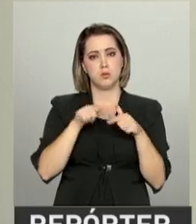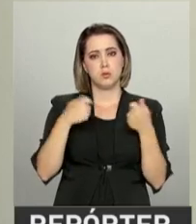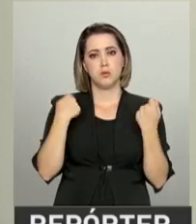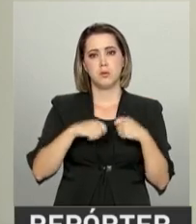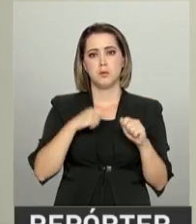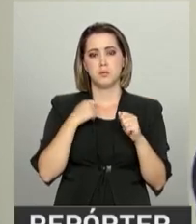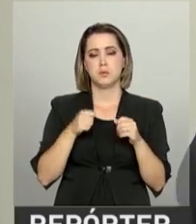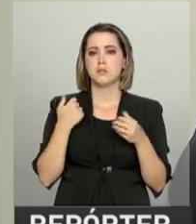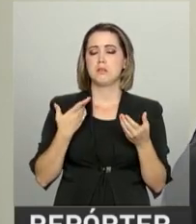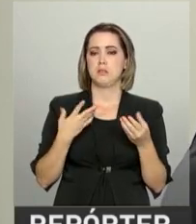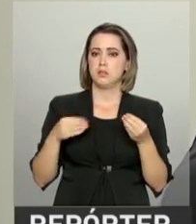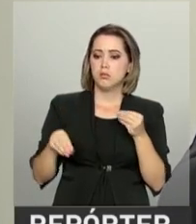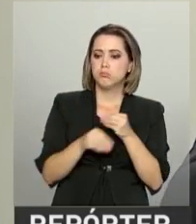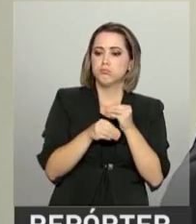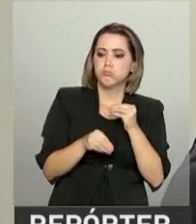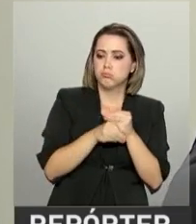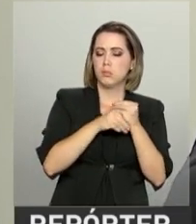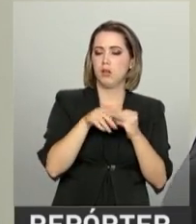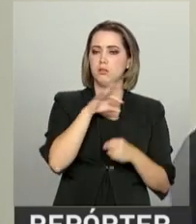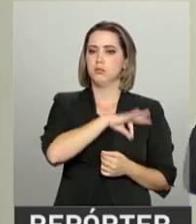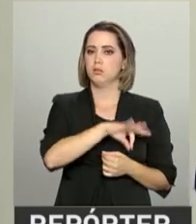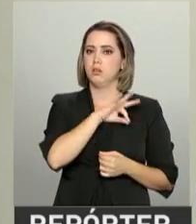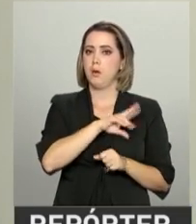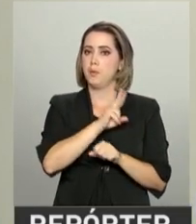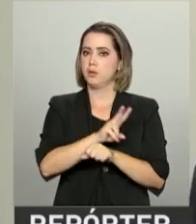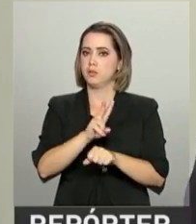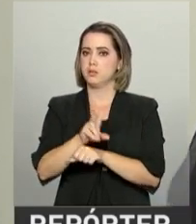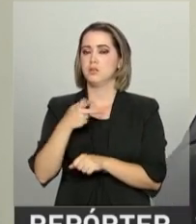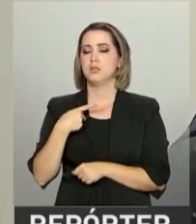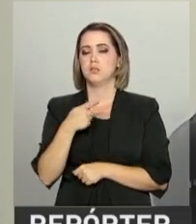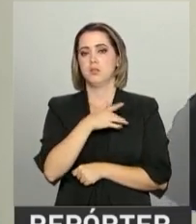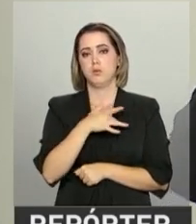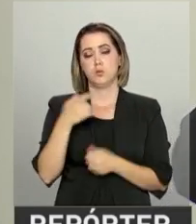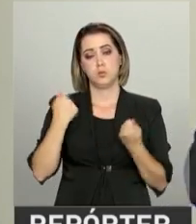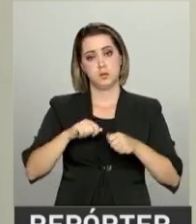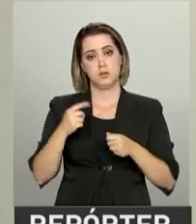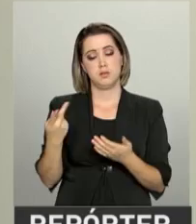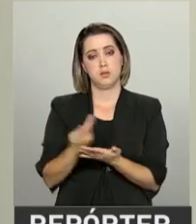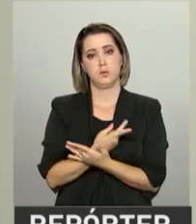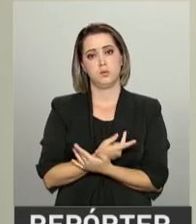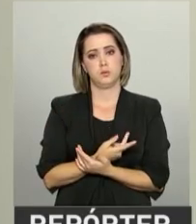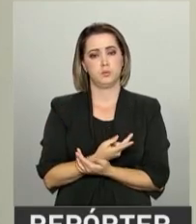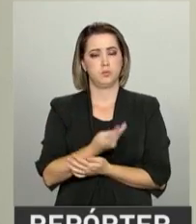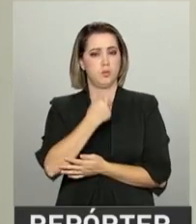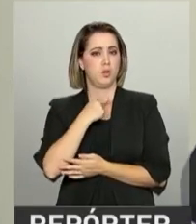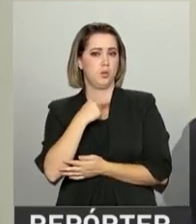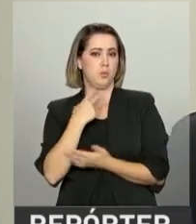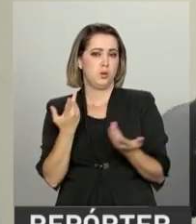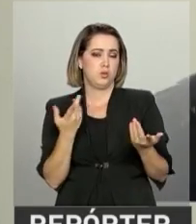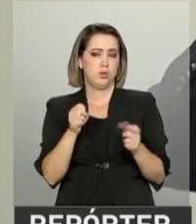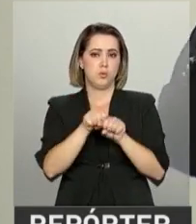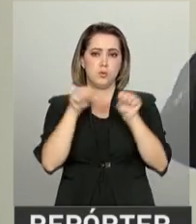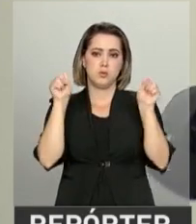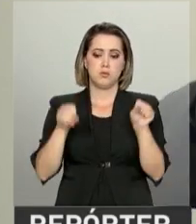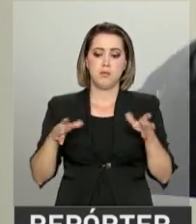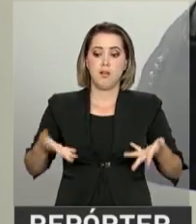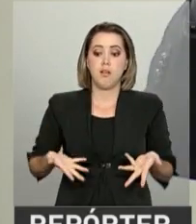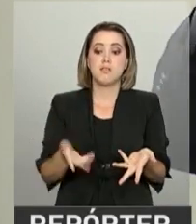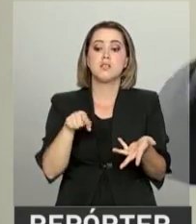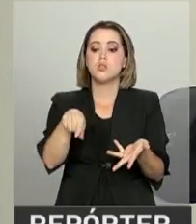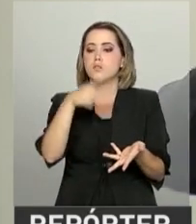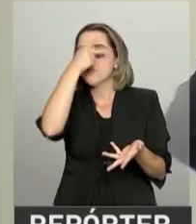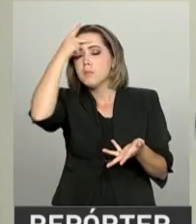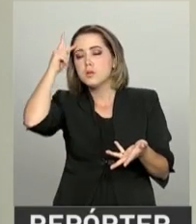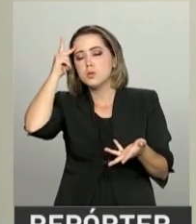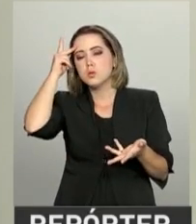tem que ter os adicionais. A proteção à saúde do trabalhador tem que ser feita. O que não se pode ter um sistema é que incentive que o